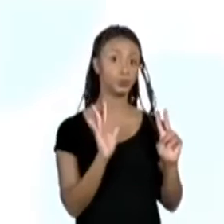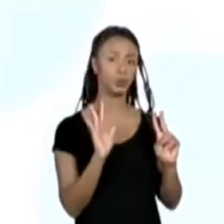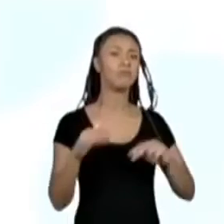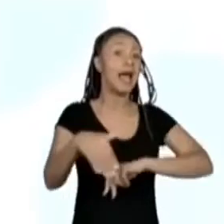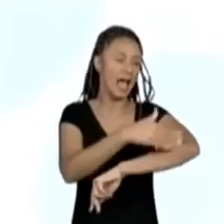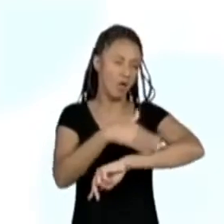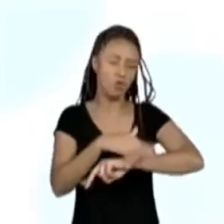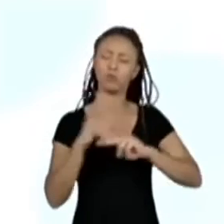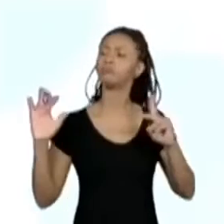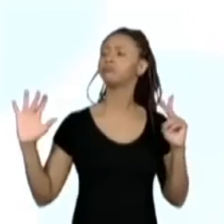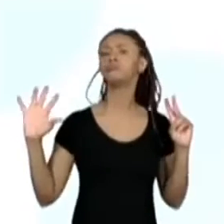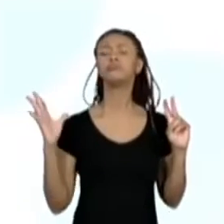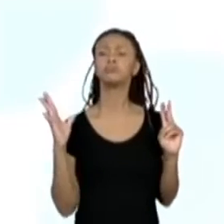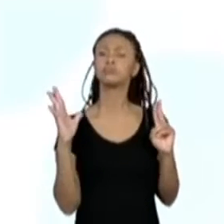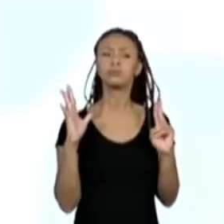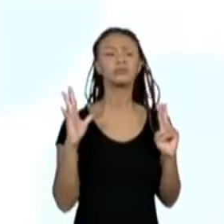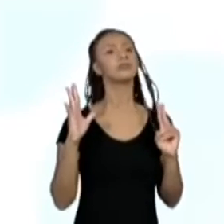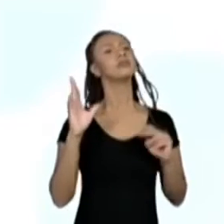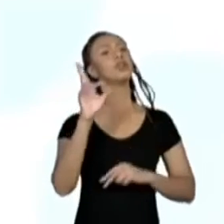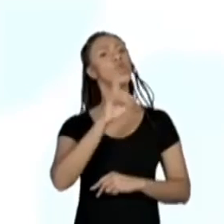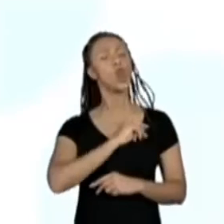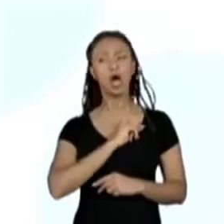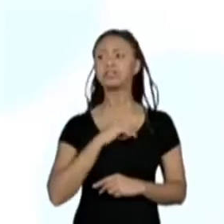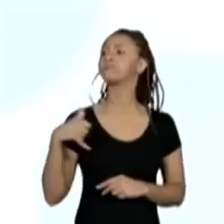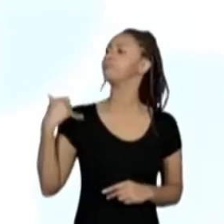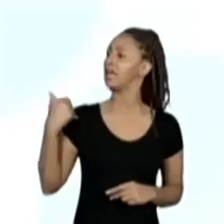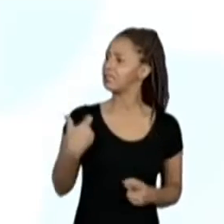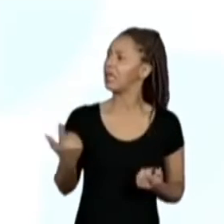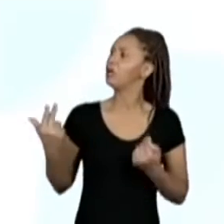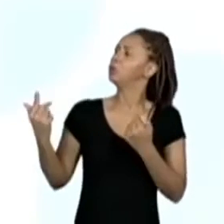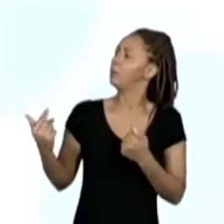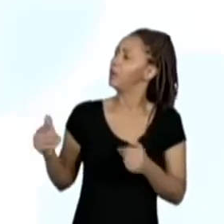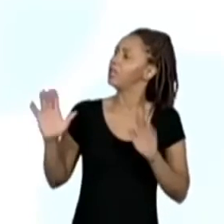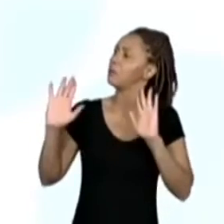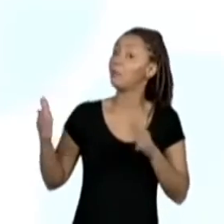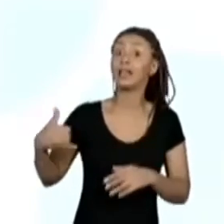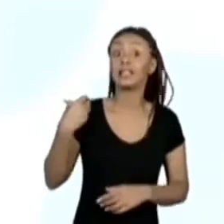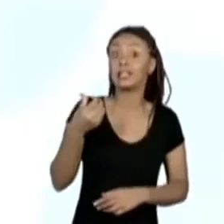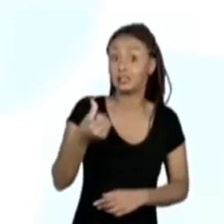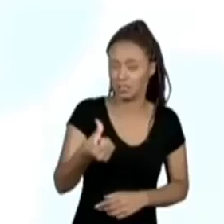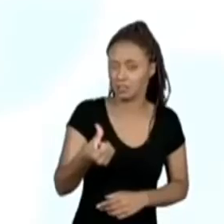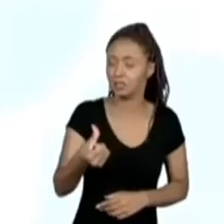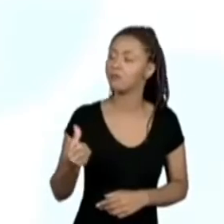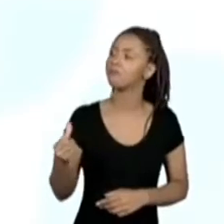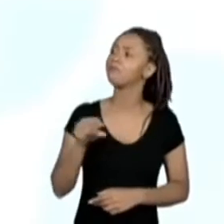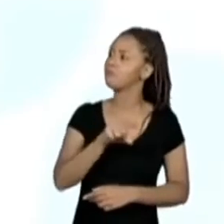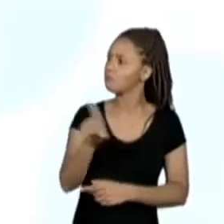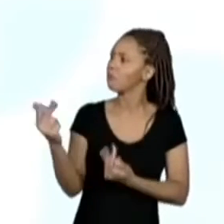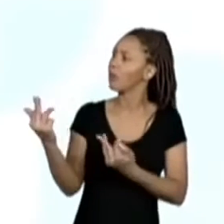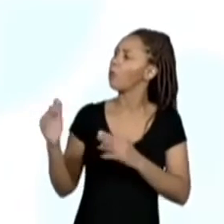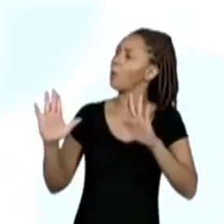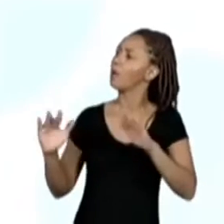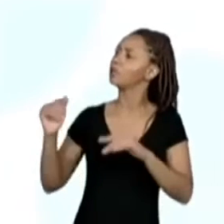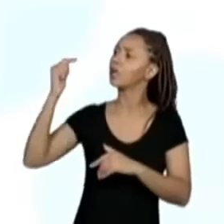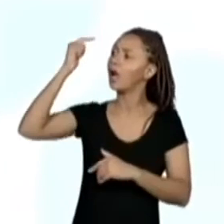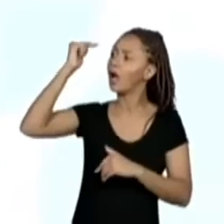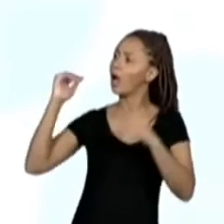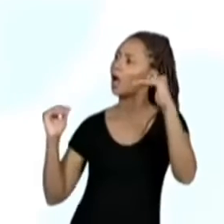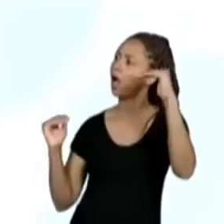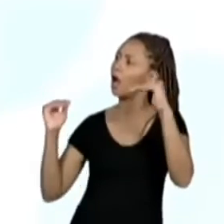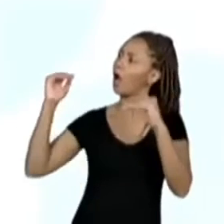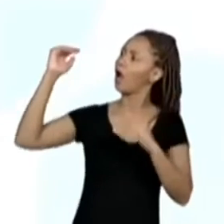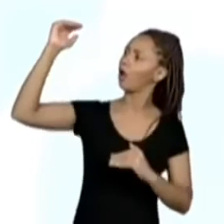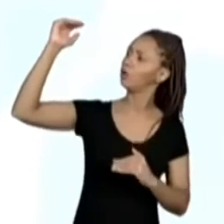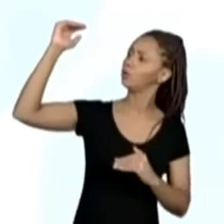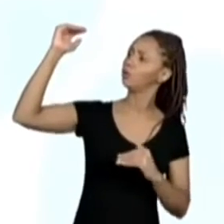comentaram que, mesmo que eles tenham a mesma idade, seis anos de idade, a altura deles é